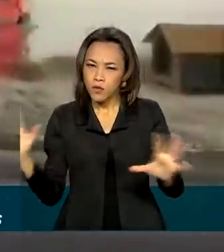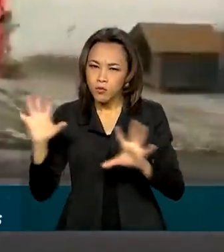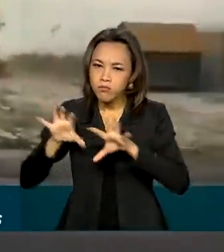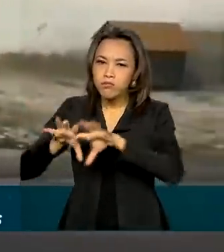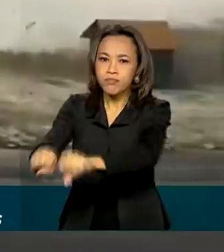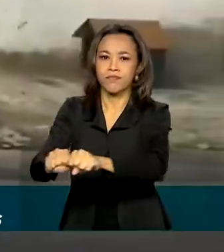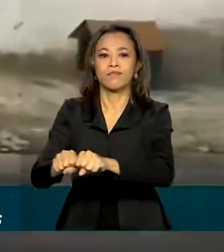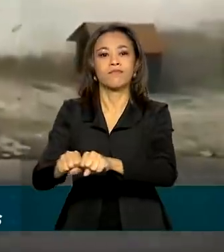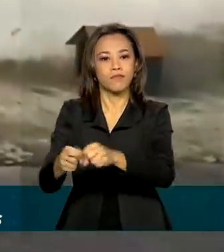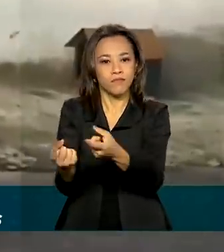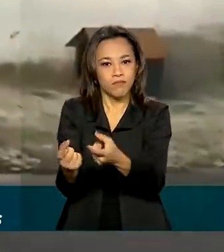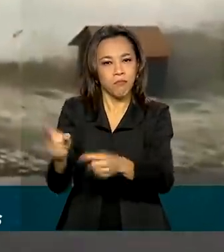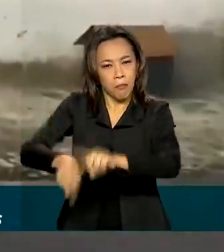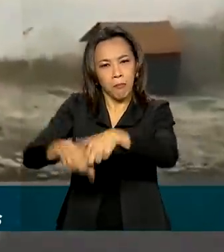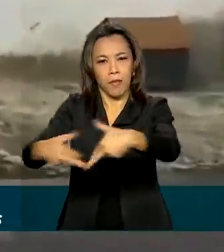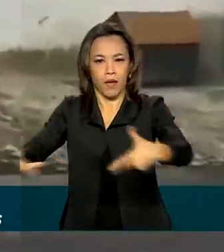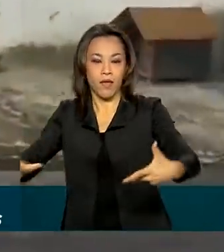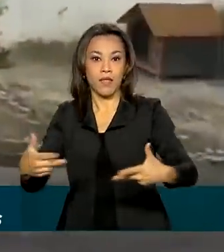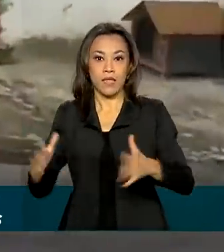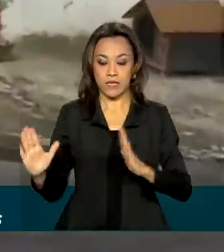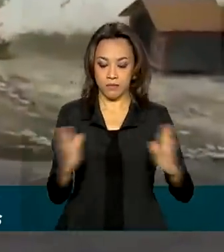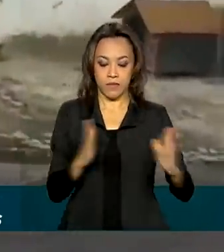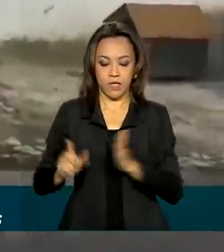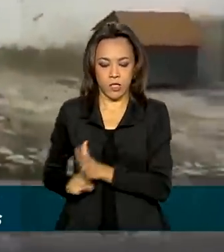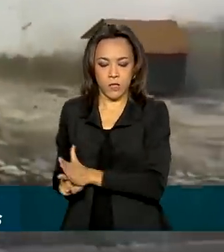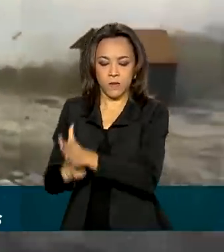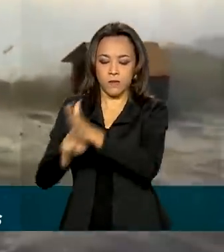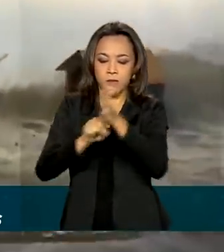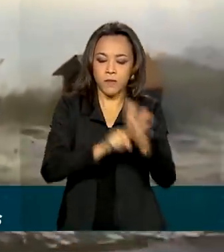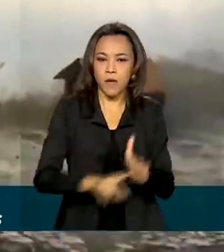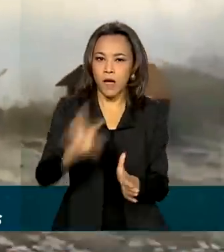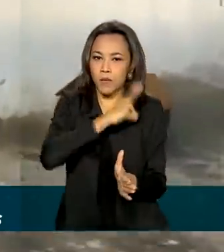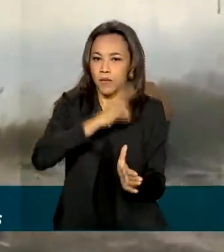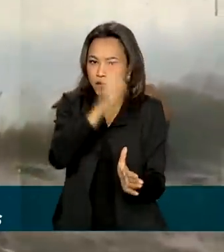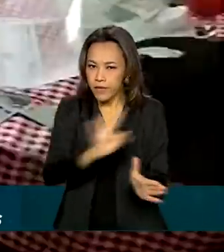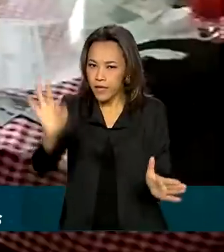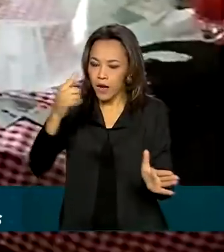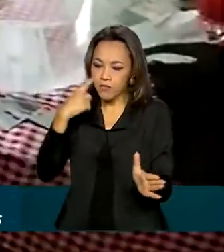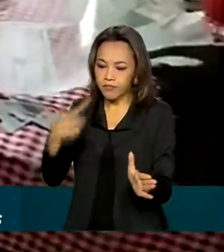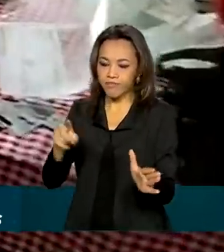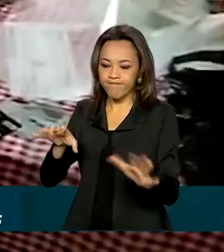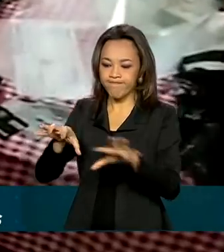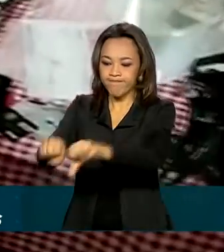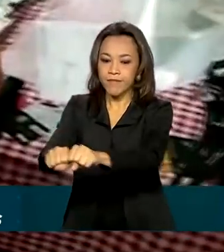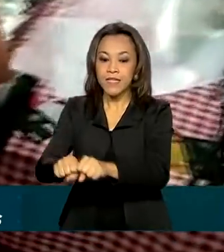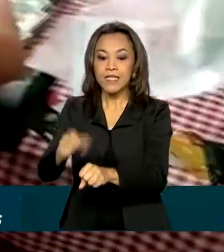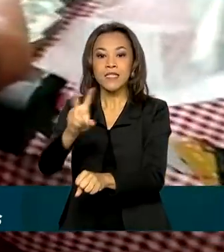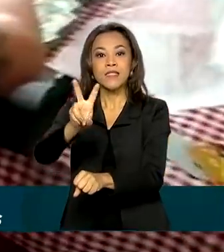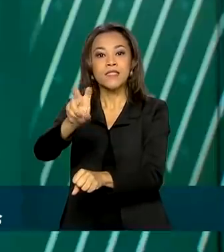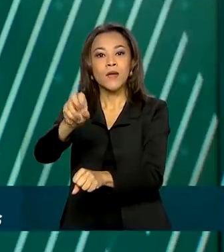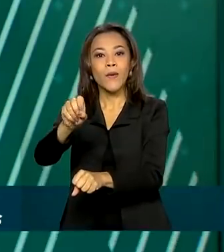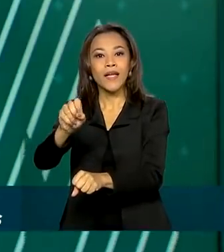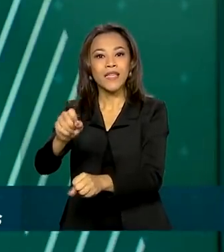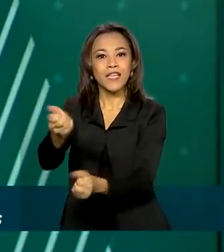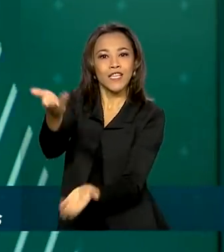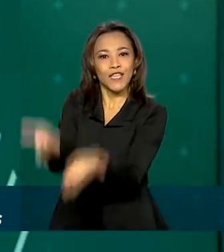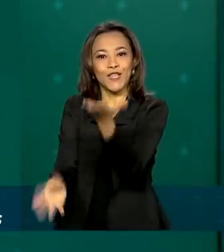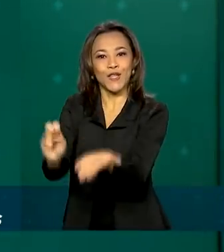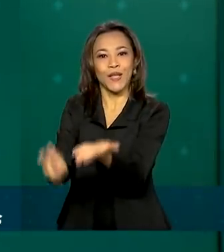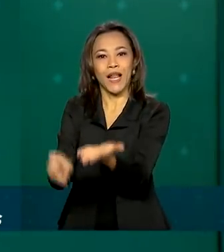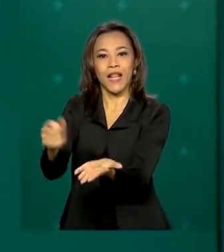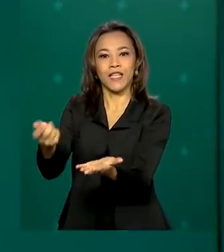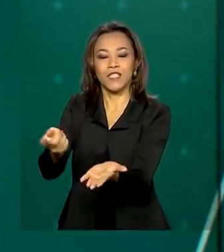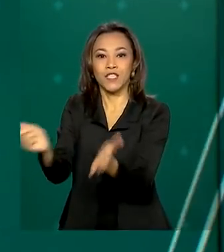apreendidos. Durante as investigações, a Polícia Federal também fez uma apreensão de 50 toneladas de cocaína em portos